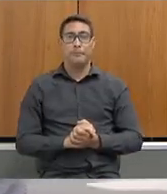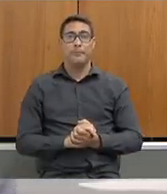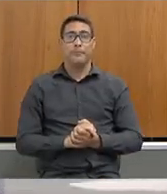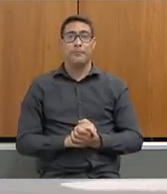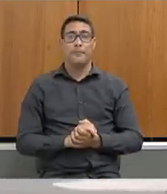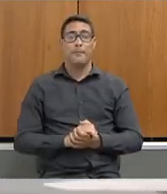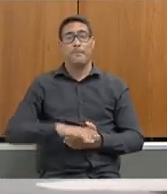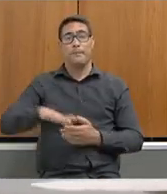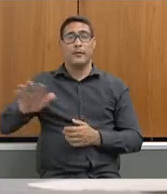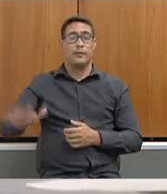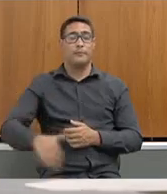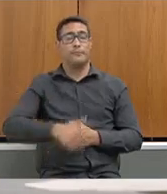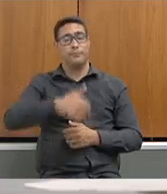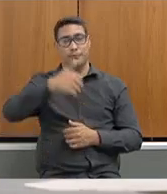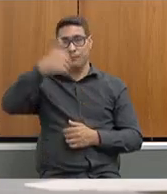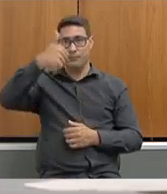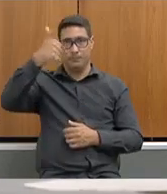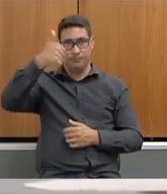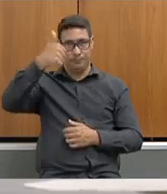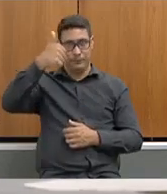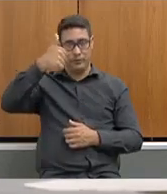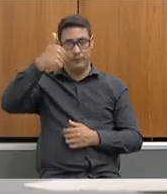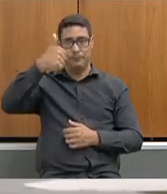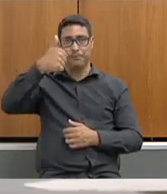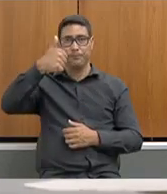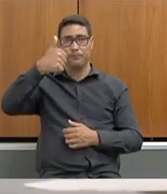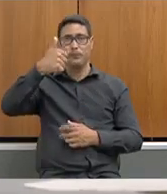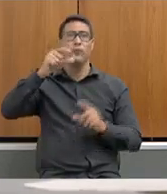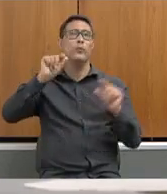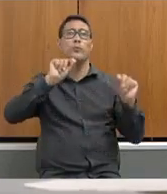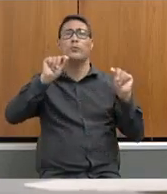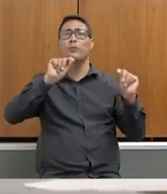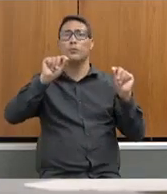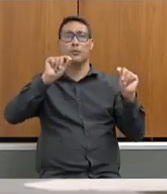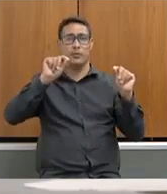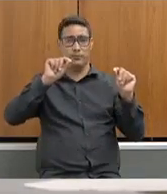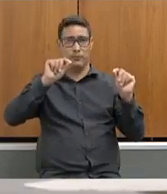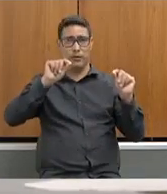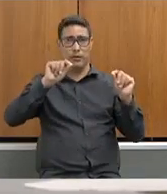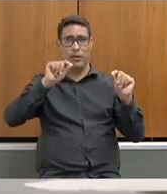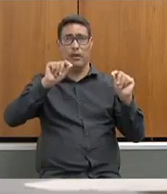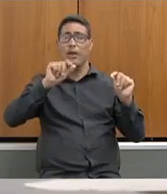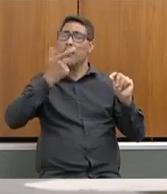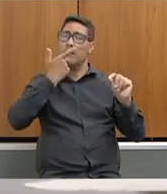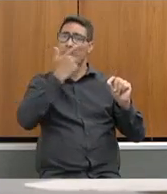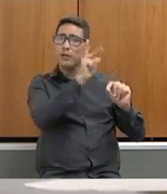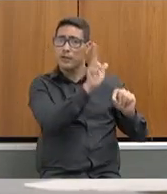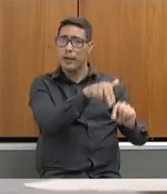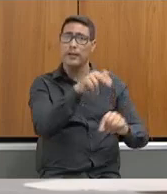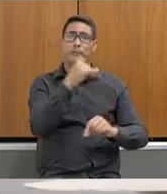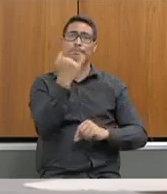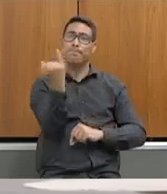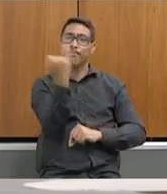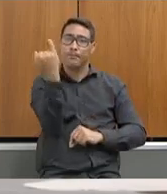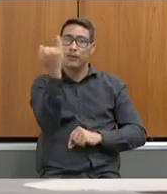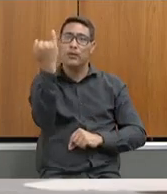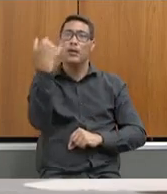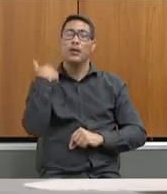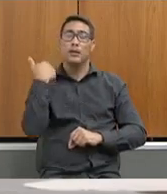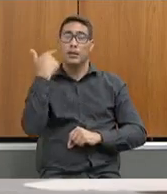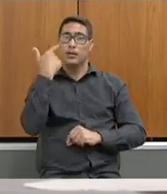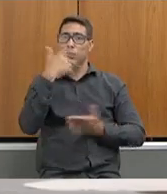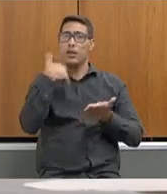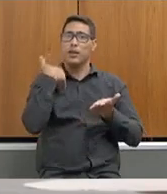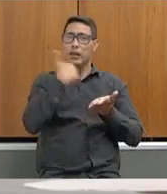Primeira coisa, deputada, é que eu falo que é de extrema importância. Quando nós pegamos a secretaria, tinham